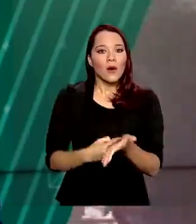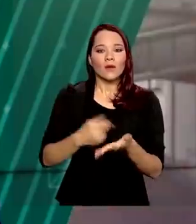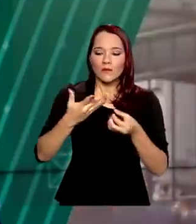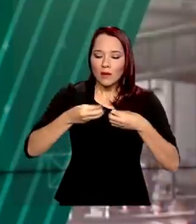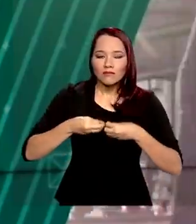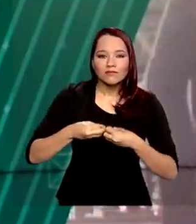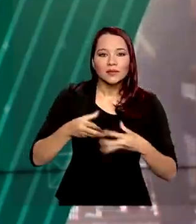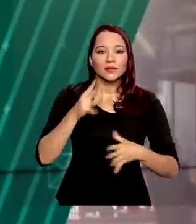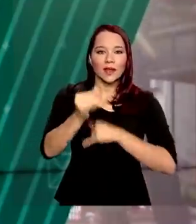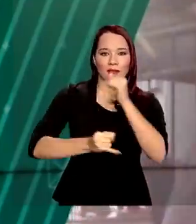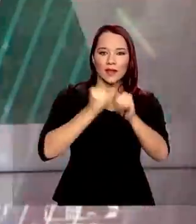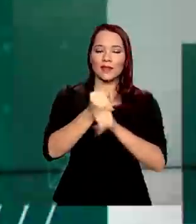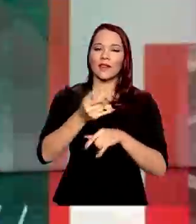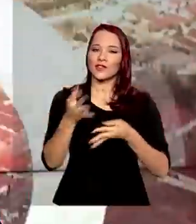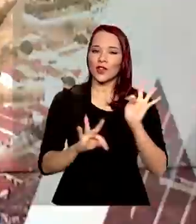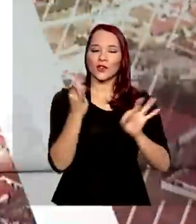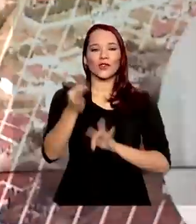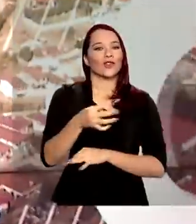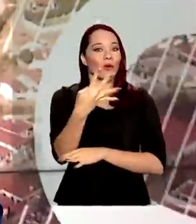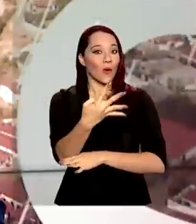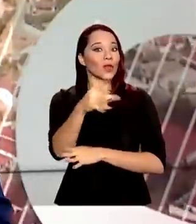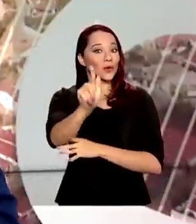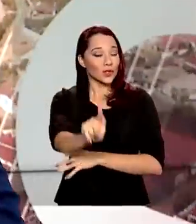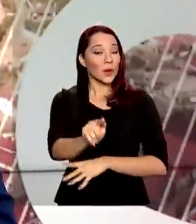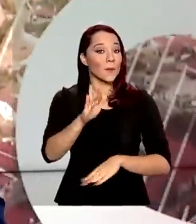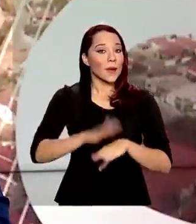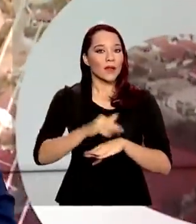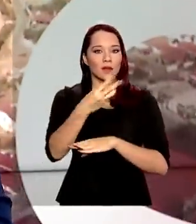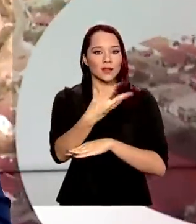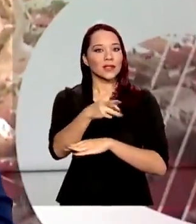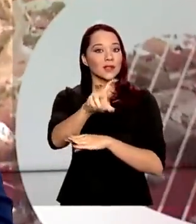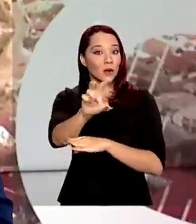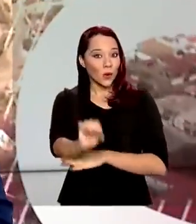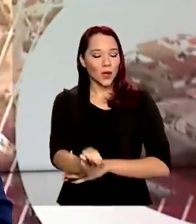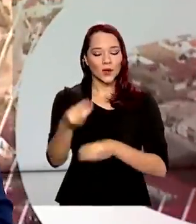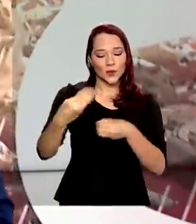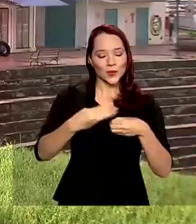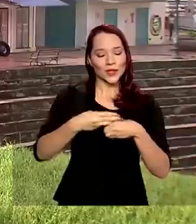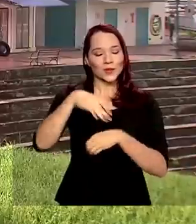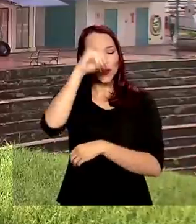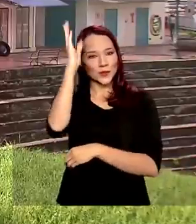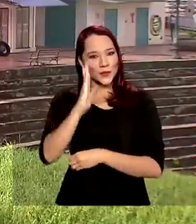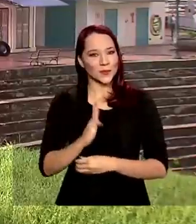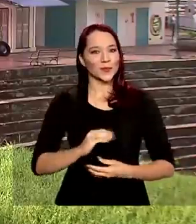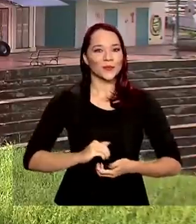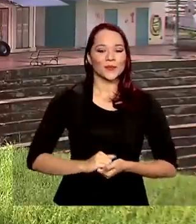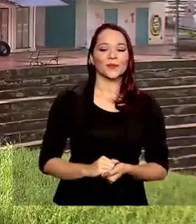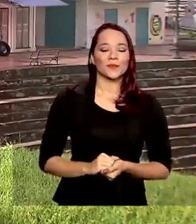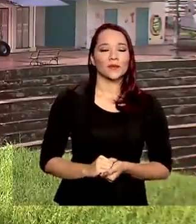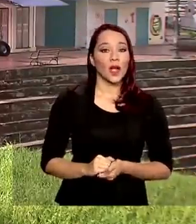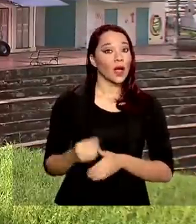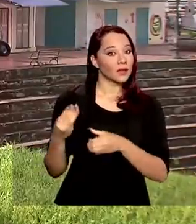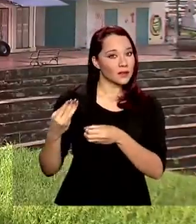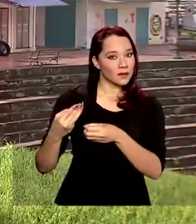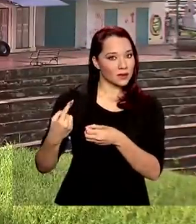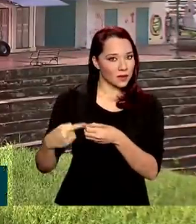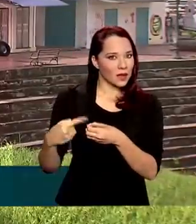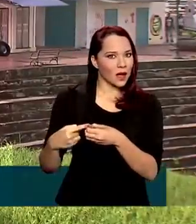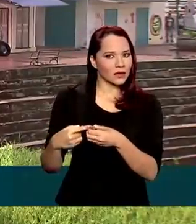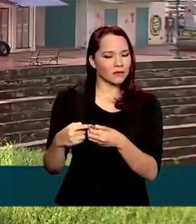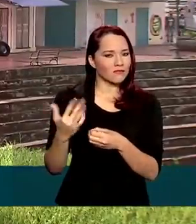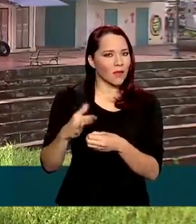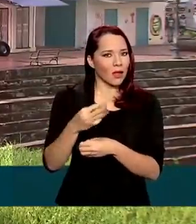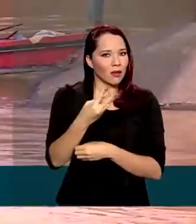larga com tecnologia 4G a 350 municípios do país. As cidades têm menos de